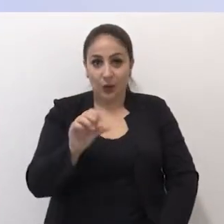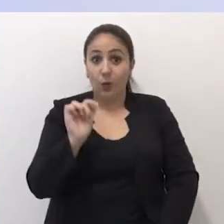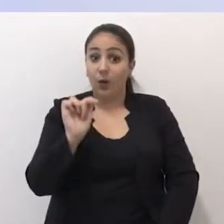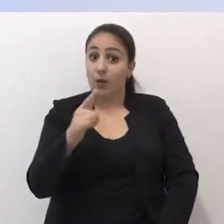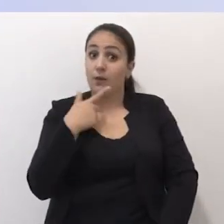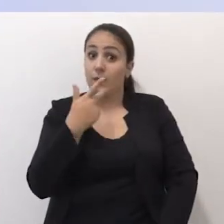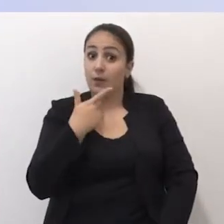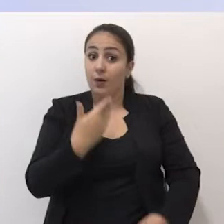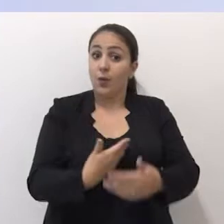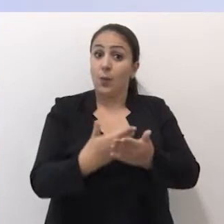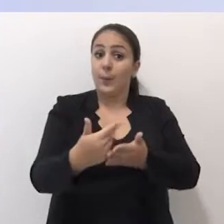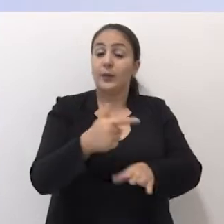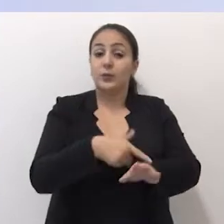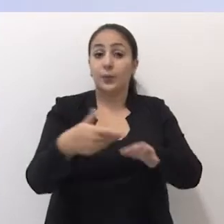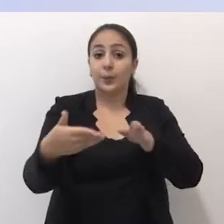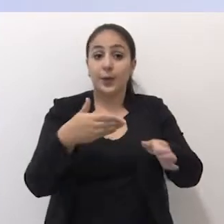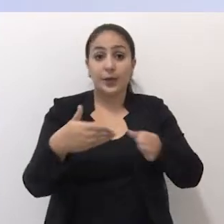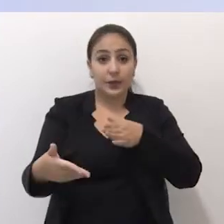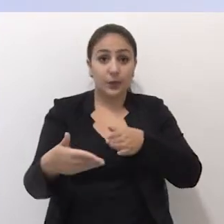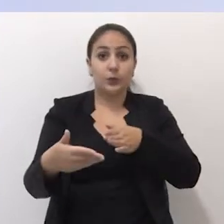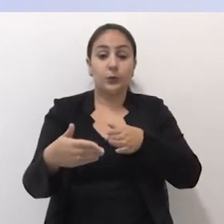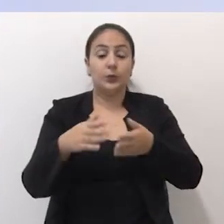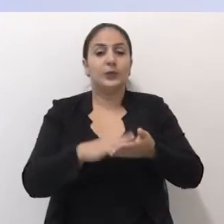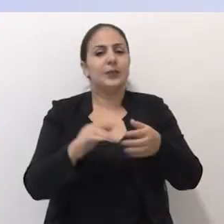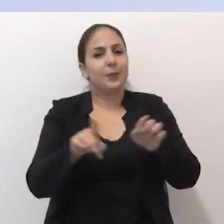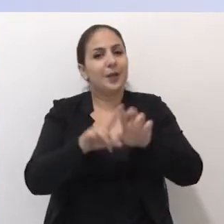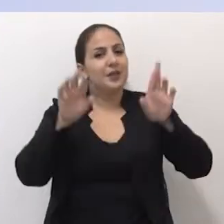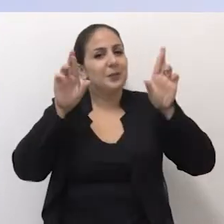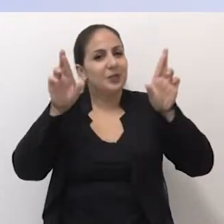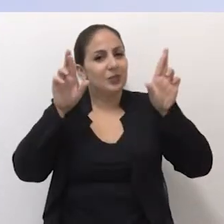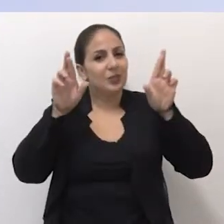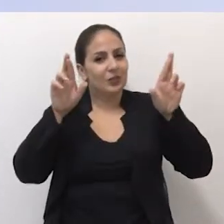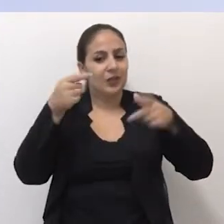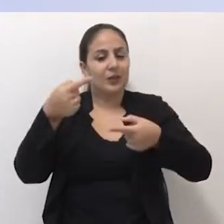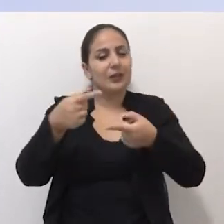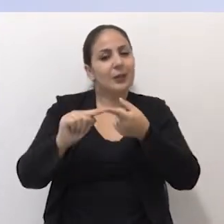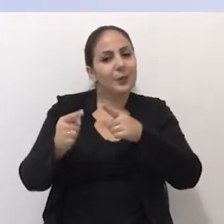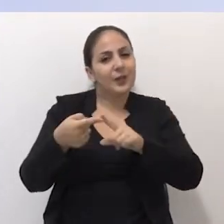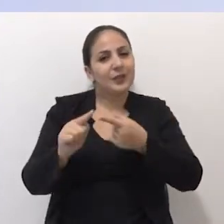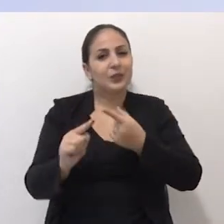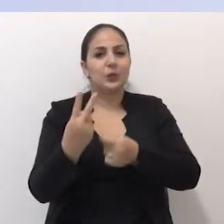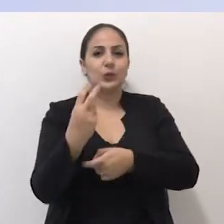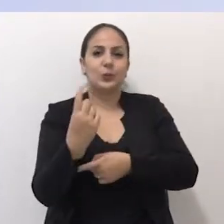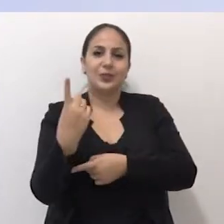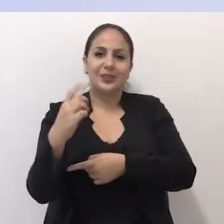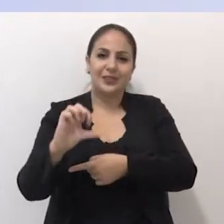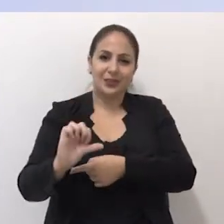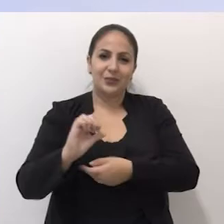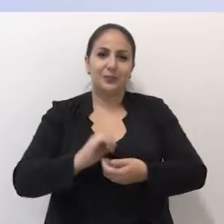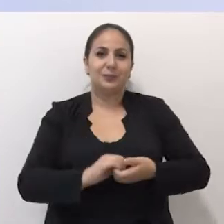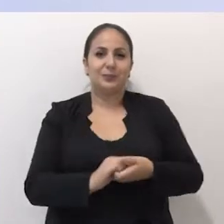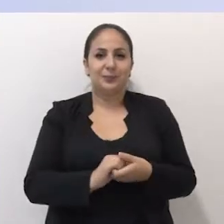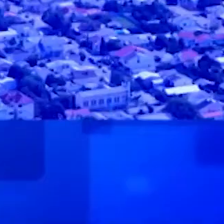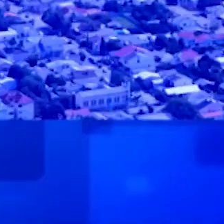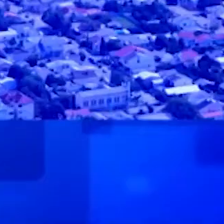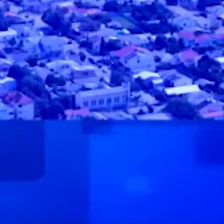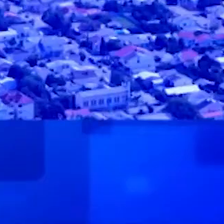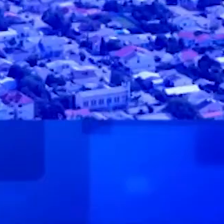Rigon. Ele fala do início do período ordinário e da expectativa para os debates em 2019.